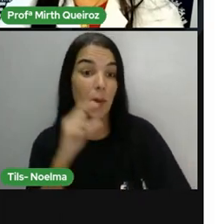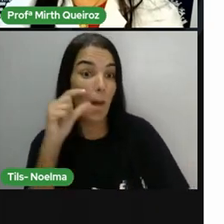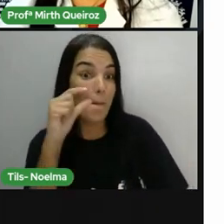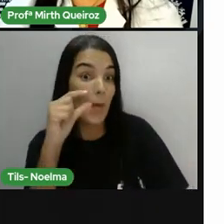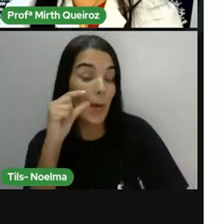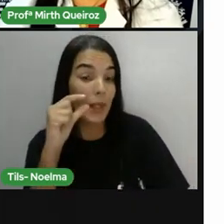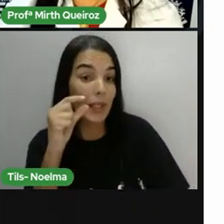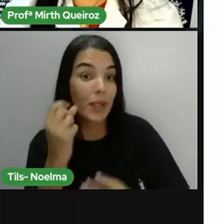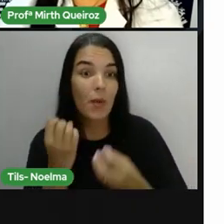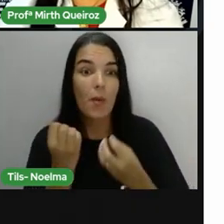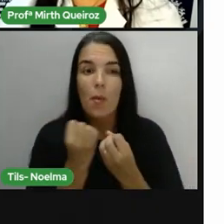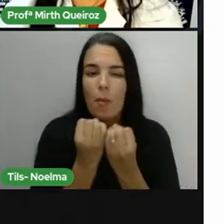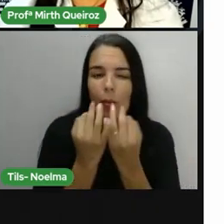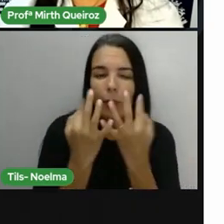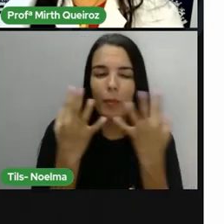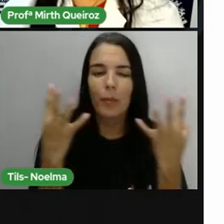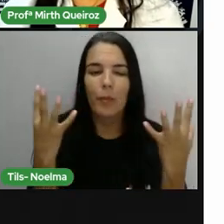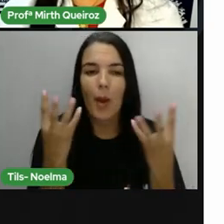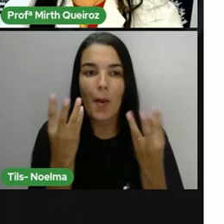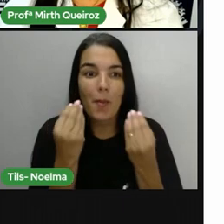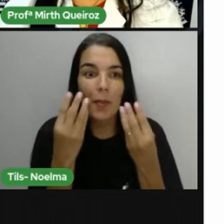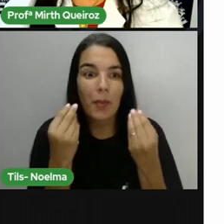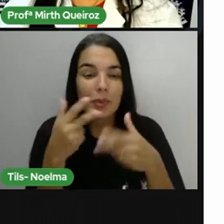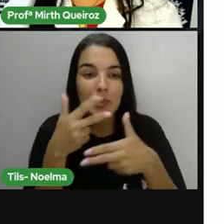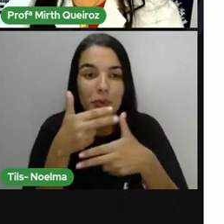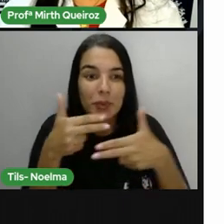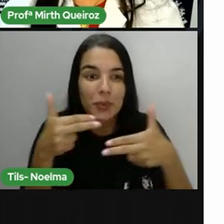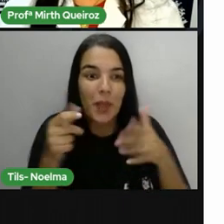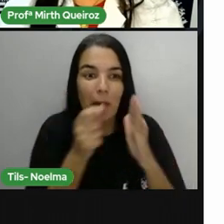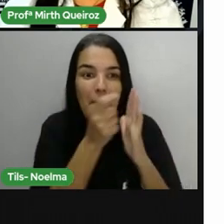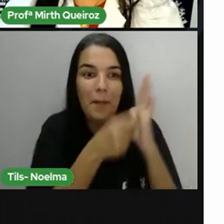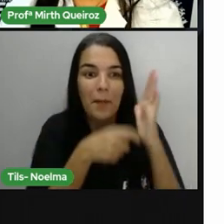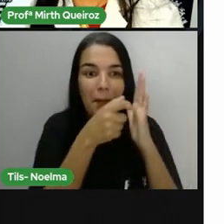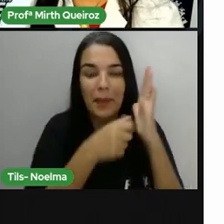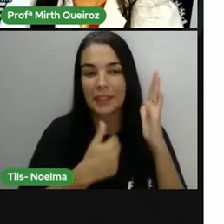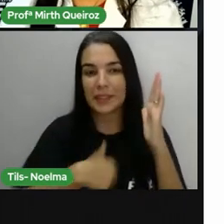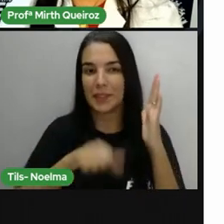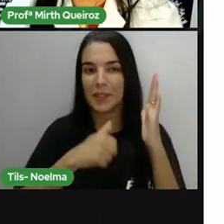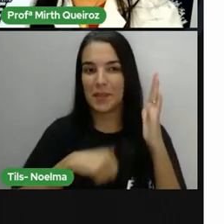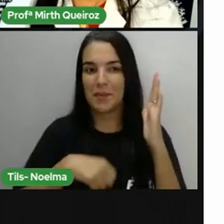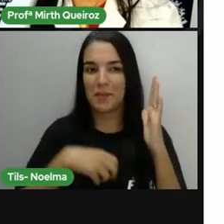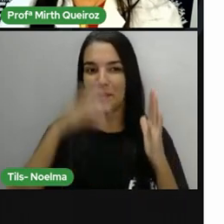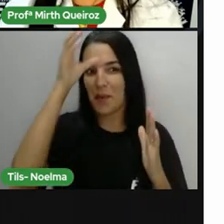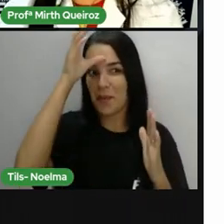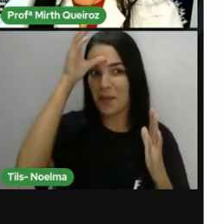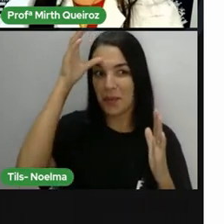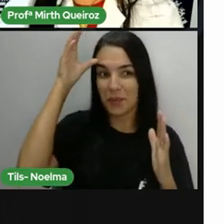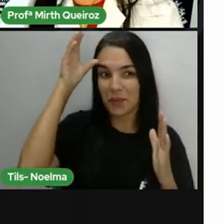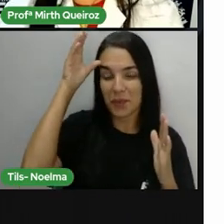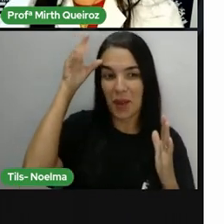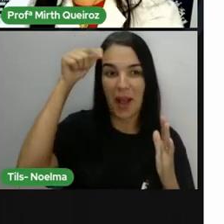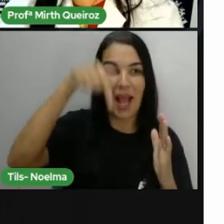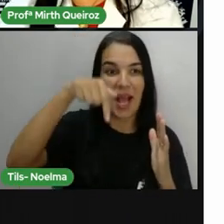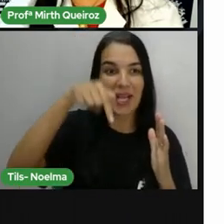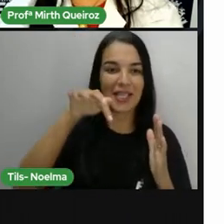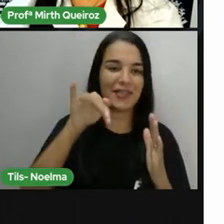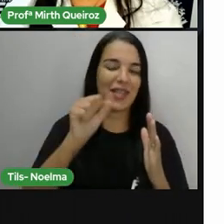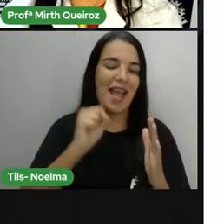mais Sobre esse patrimônio cultural Material de feira de Santana E eu sou